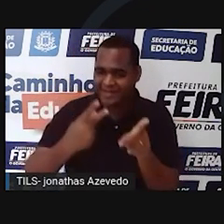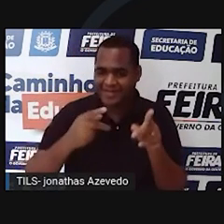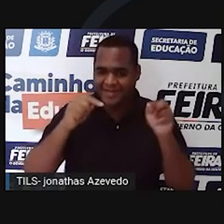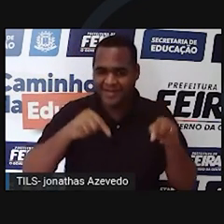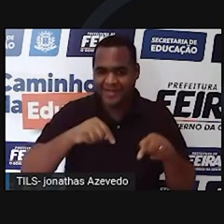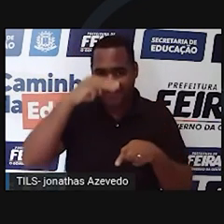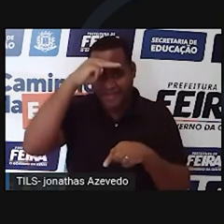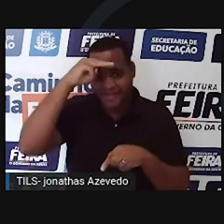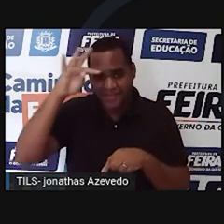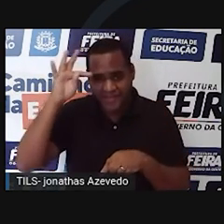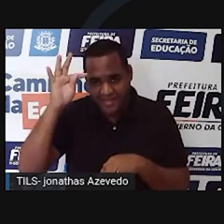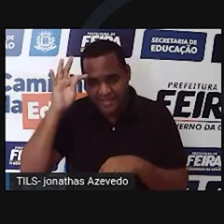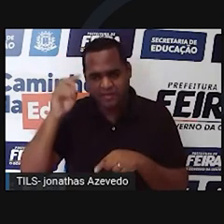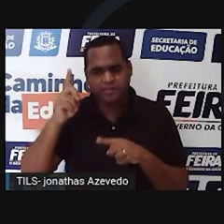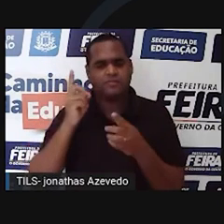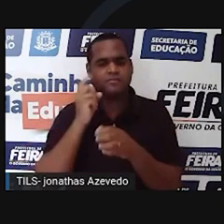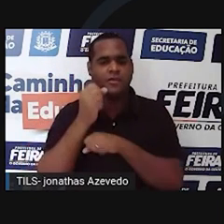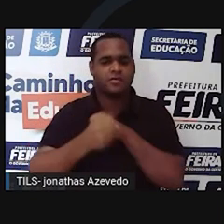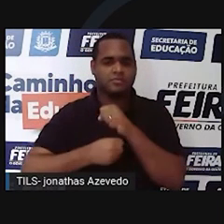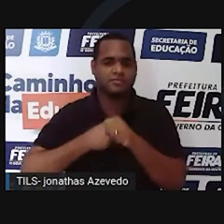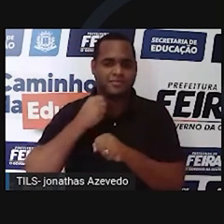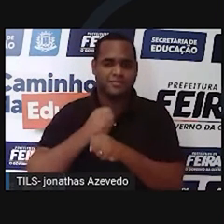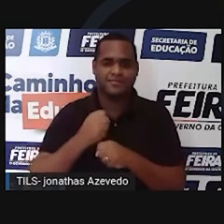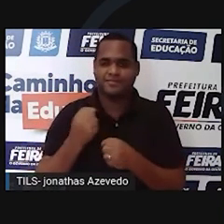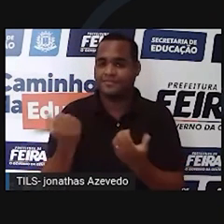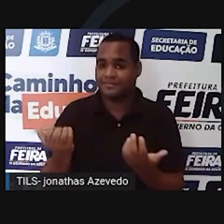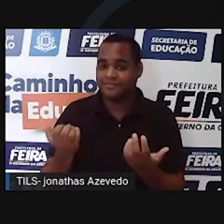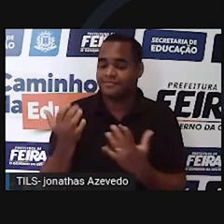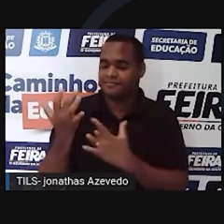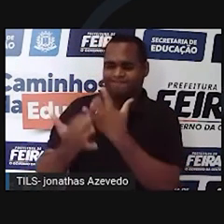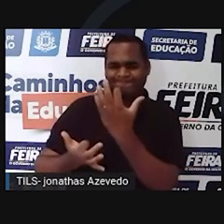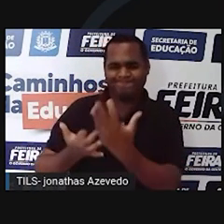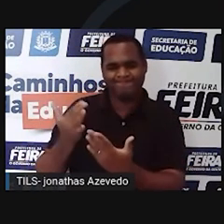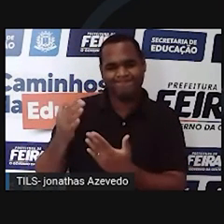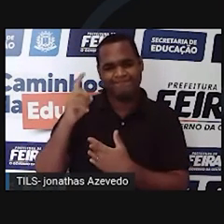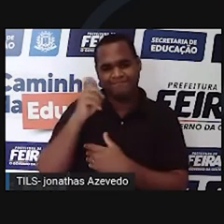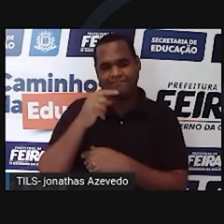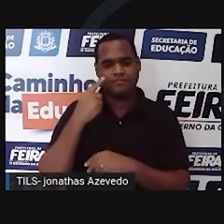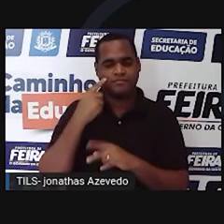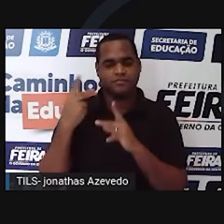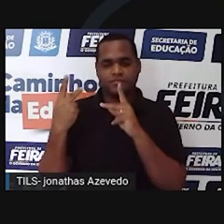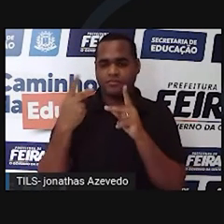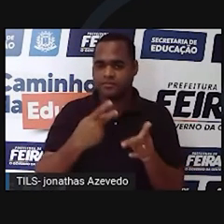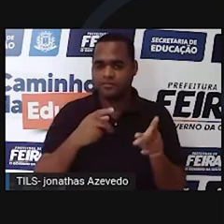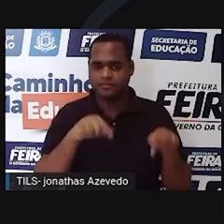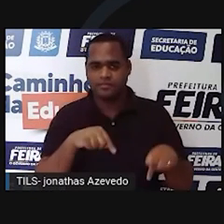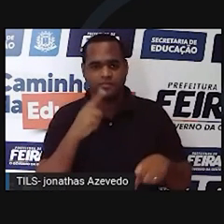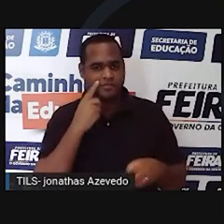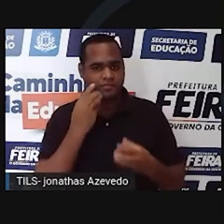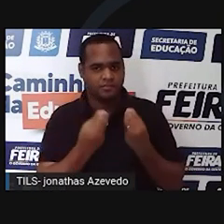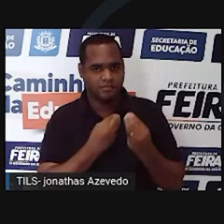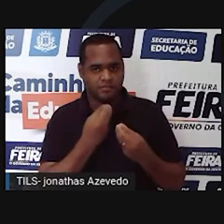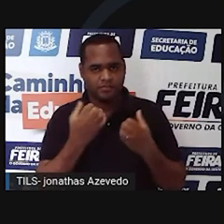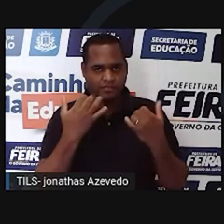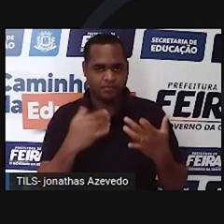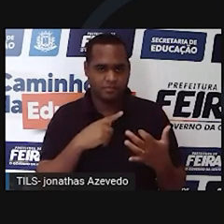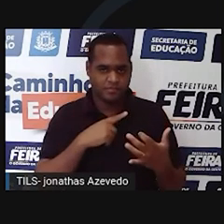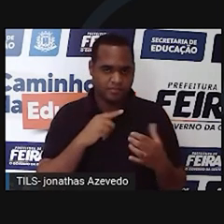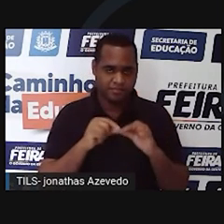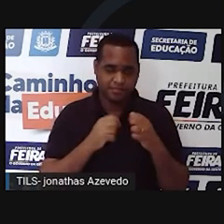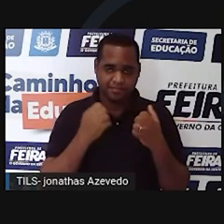Poconé todos os anos com essa queimada o turista vai vir ver o que aqui no Pantanal então